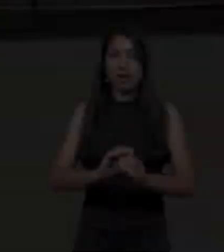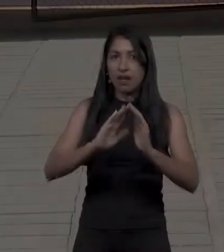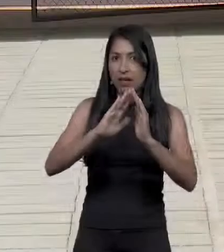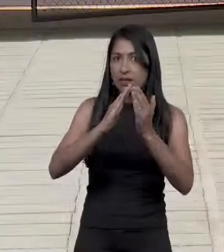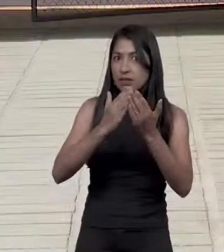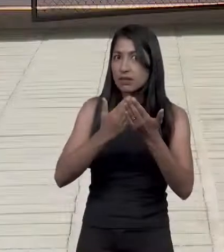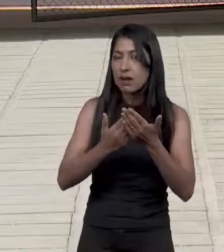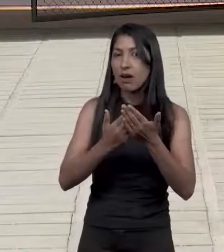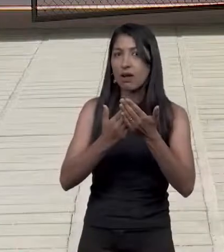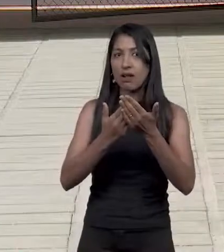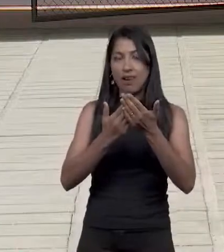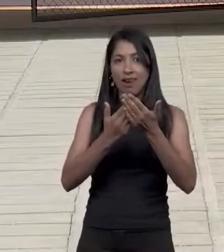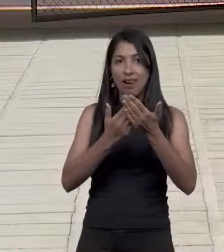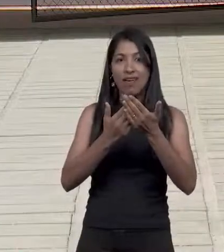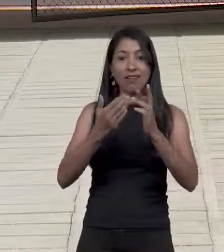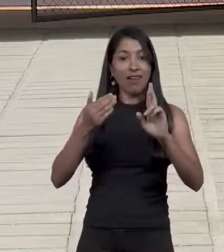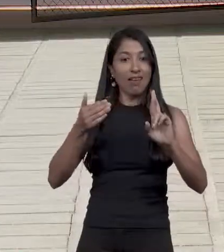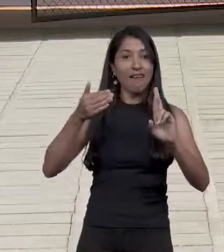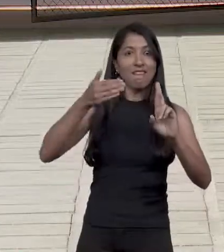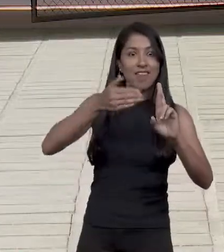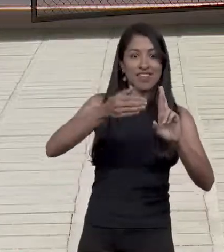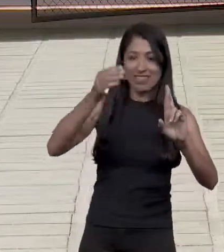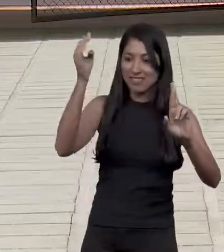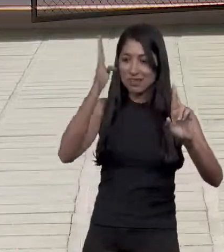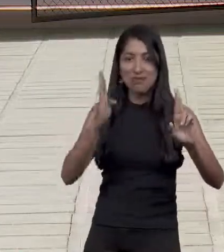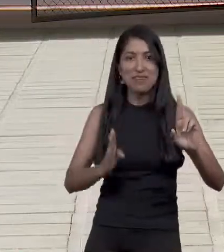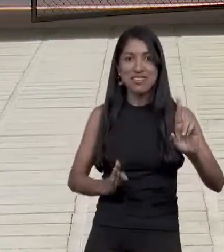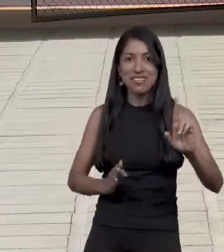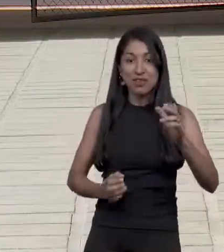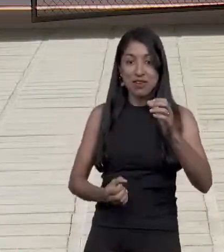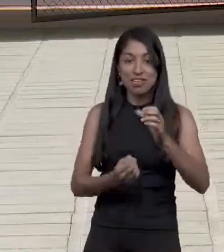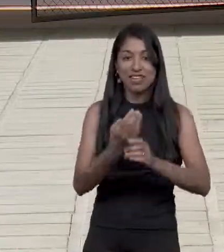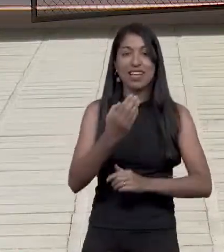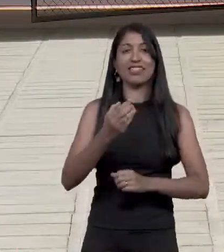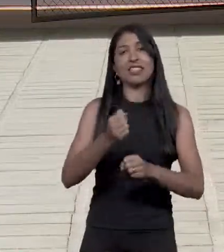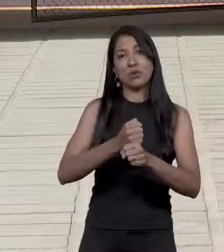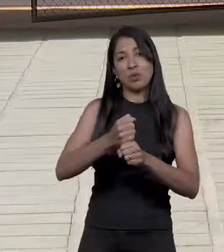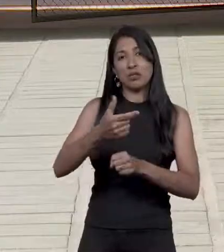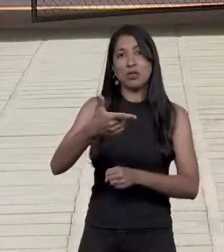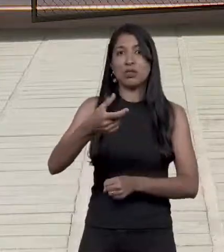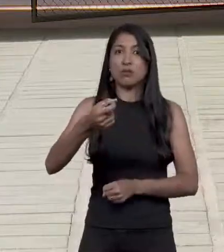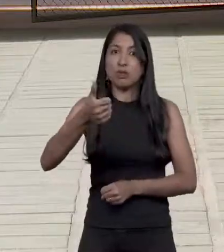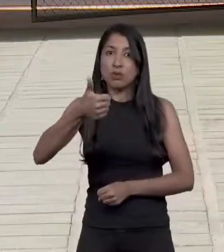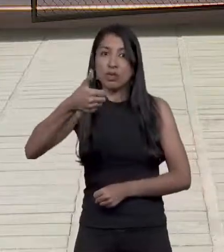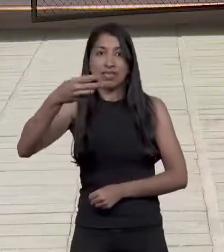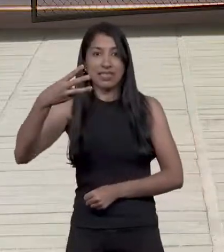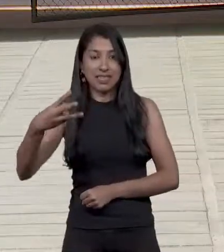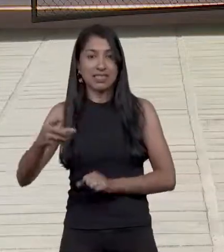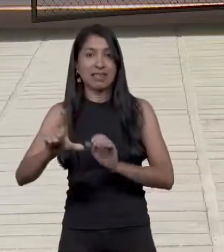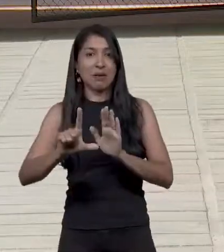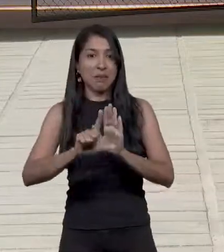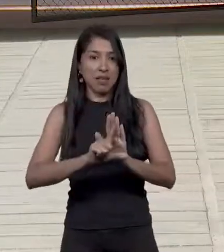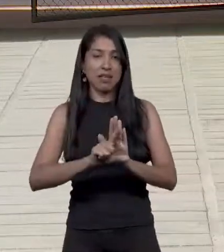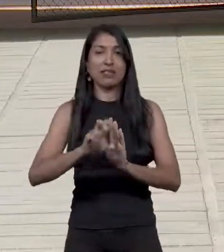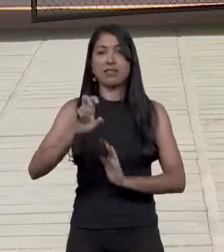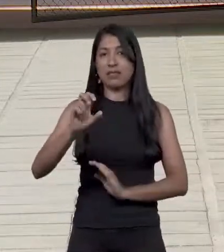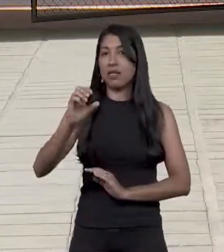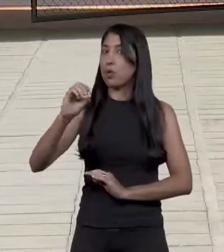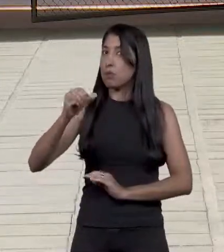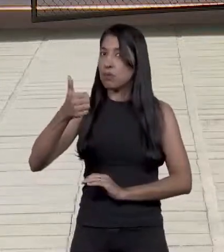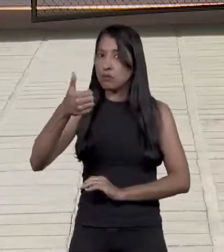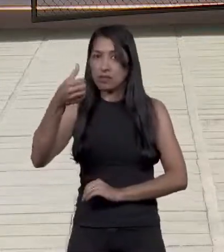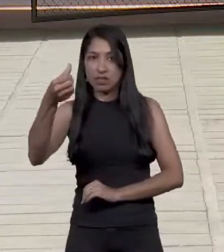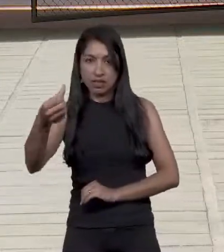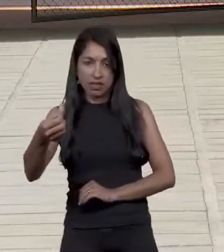A escola que se tornou referência para todo o Brasil foi criada em 2013, pela Lei Distrital 5016.